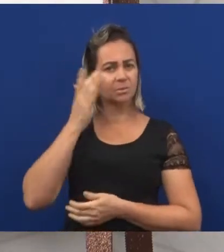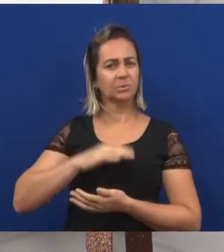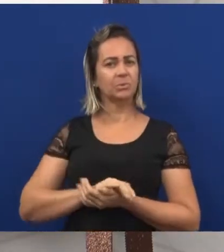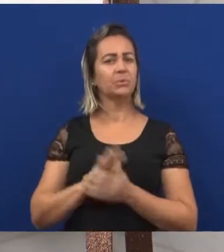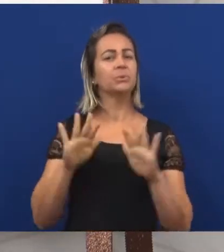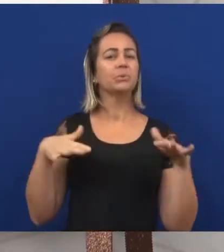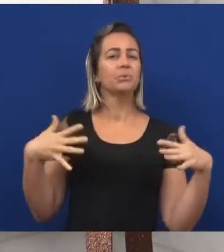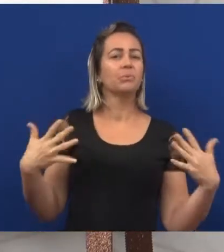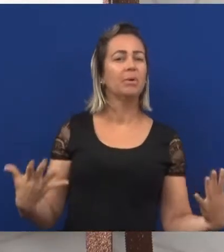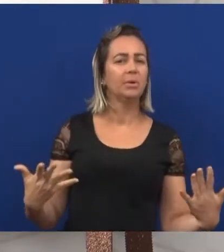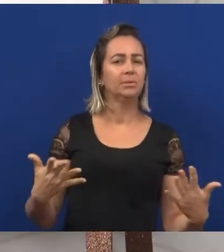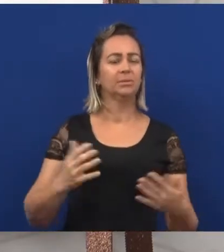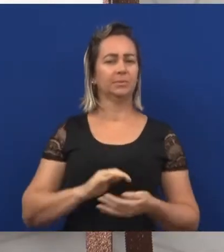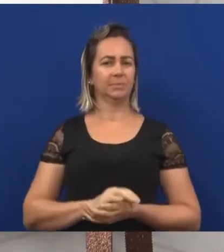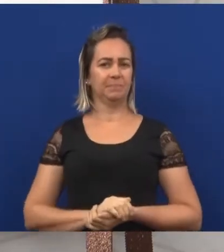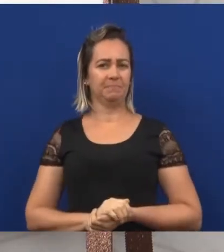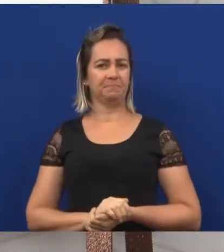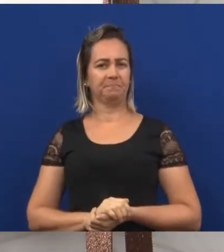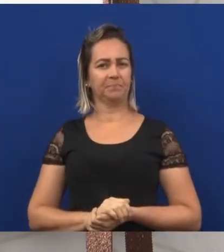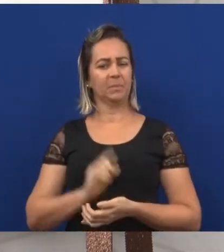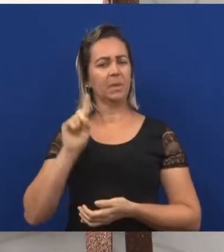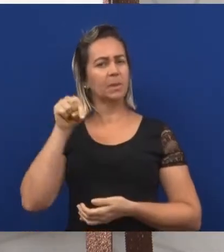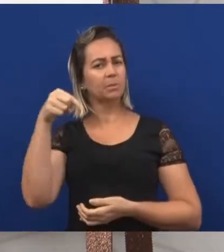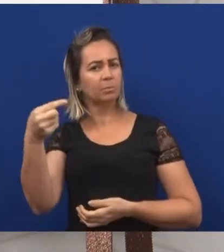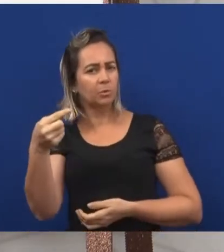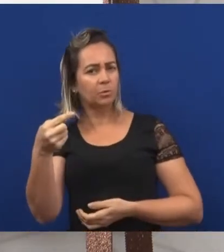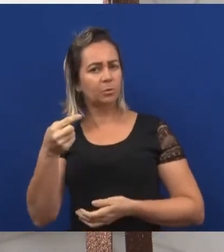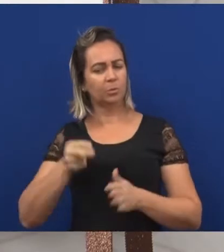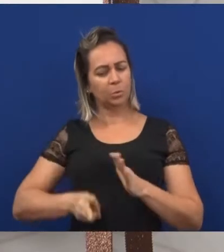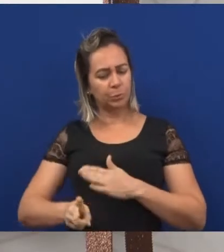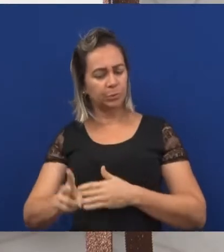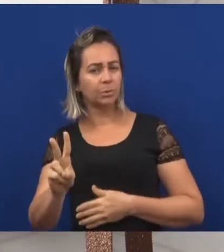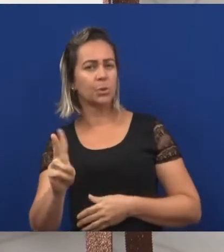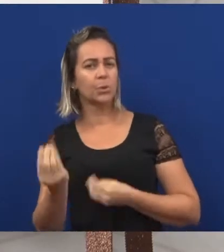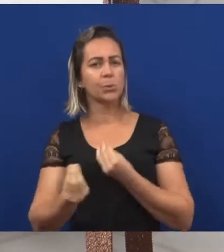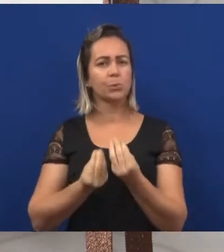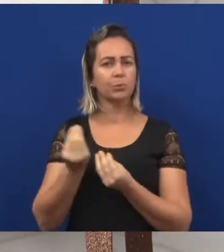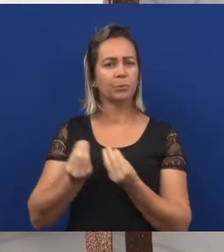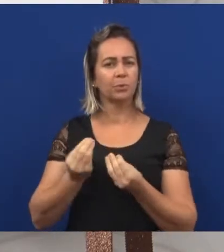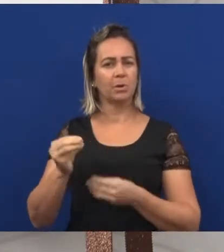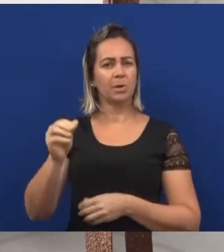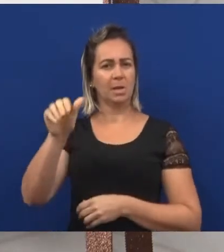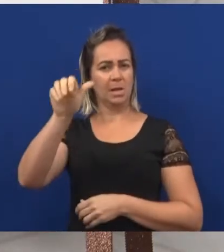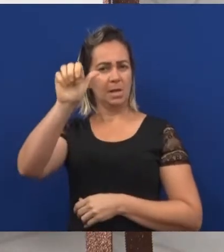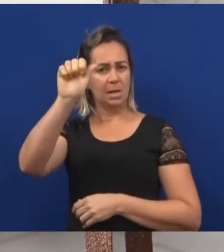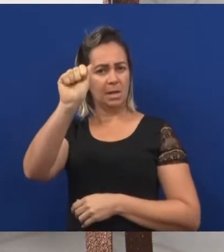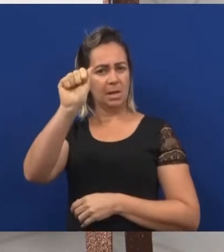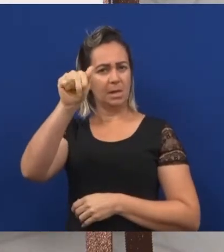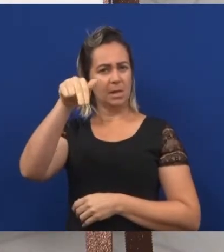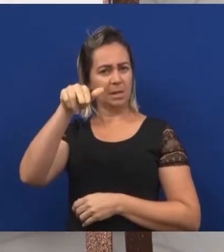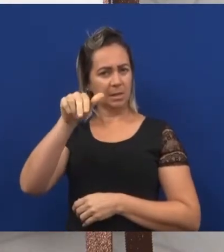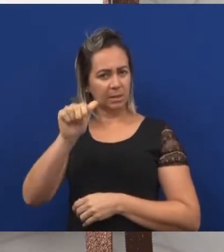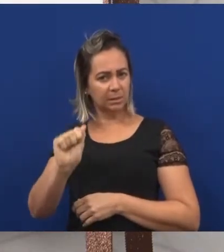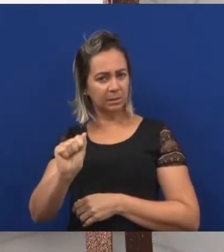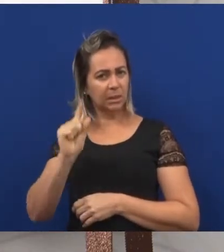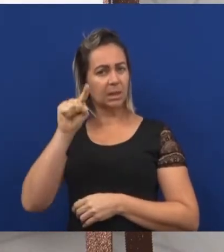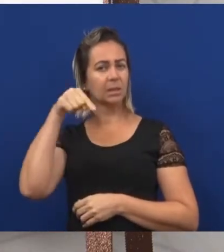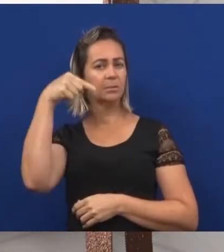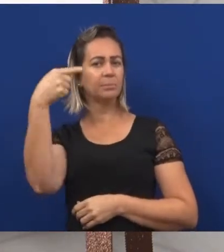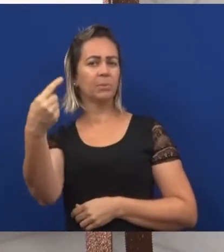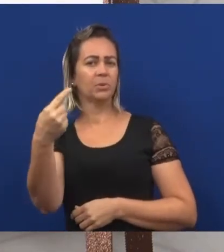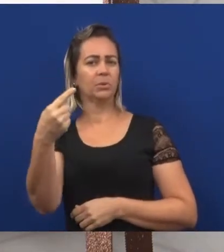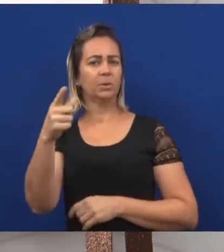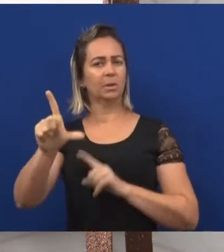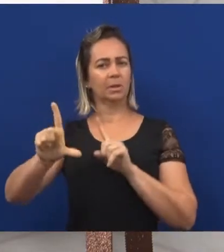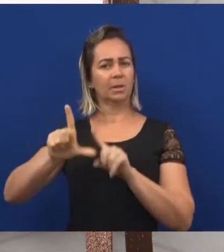B, na sequência do alfabeto. Ana, Aniele, Beatriz, depois da letra